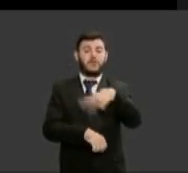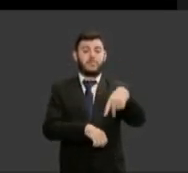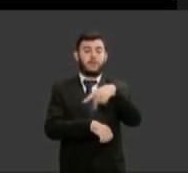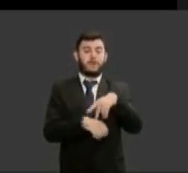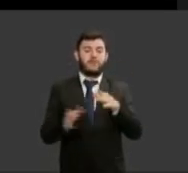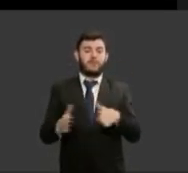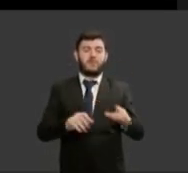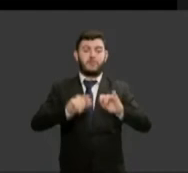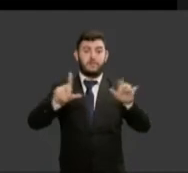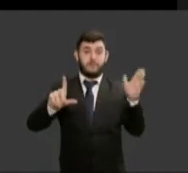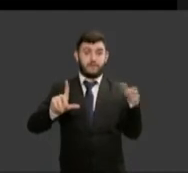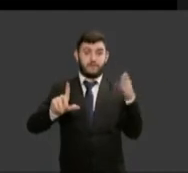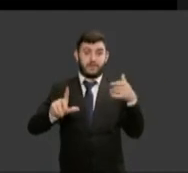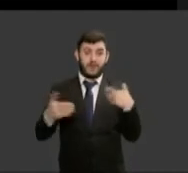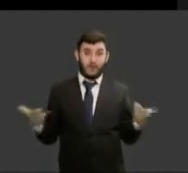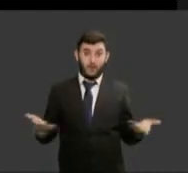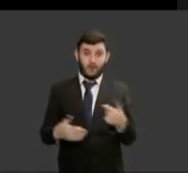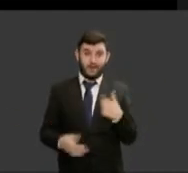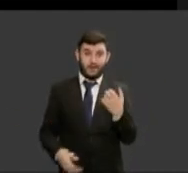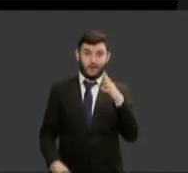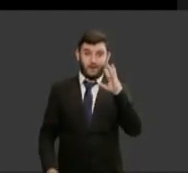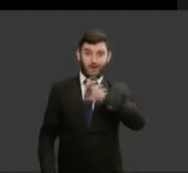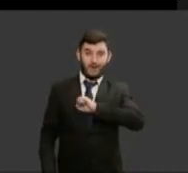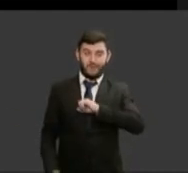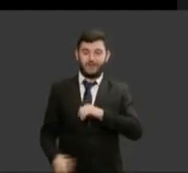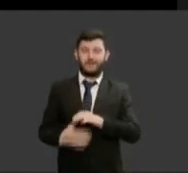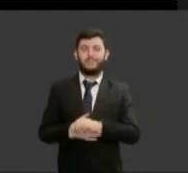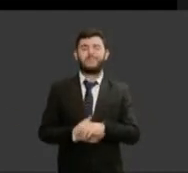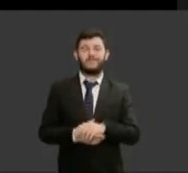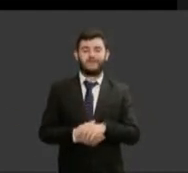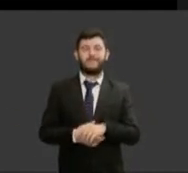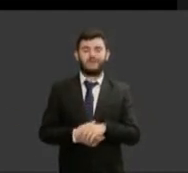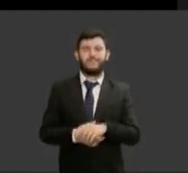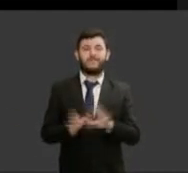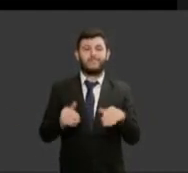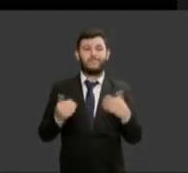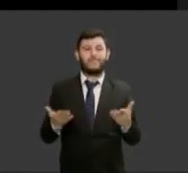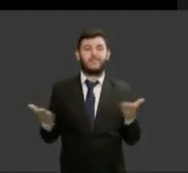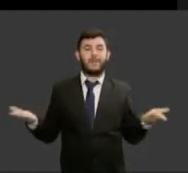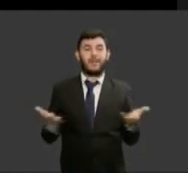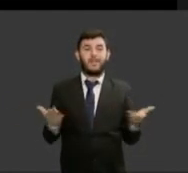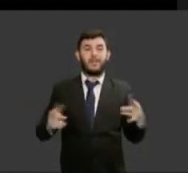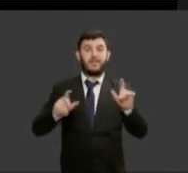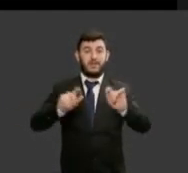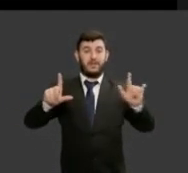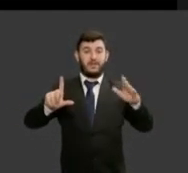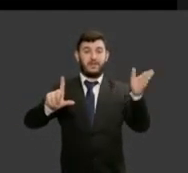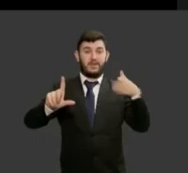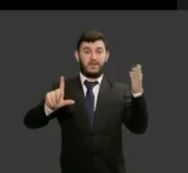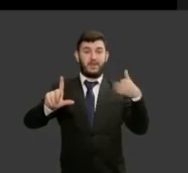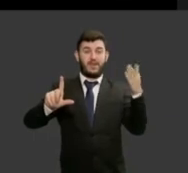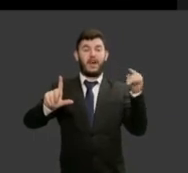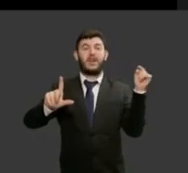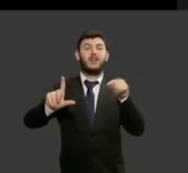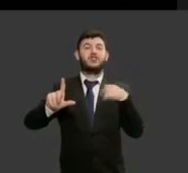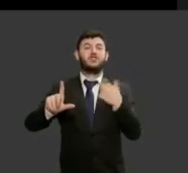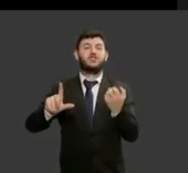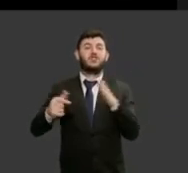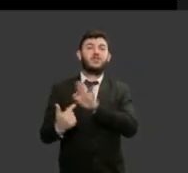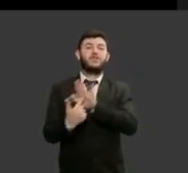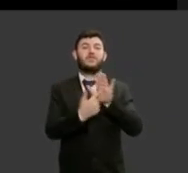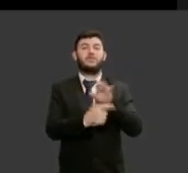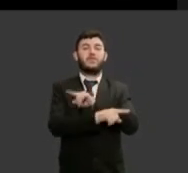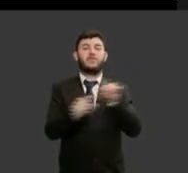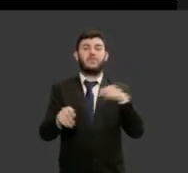próximo no próximo no próximo slide eu trago